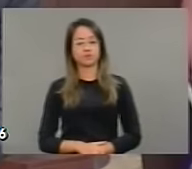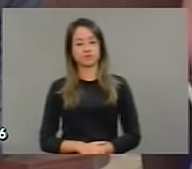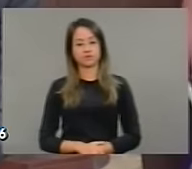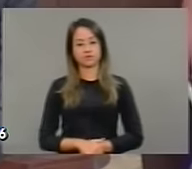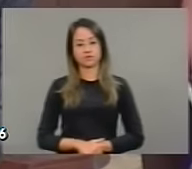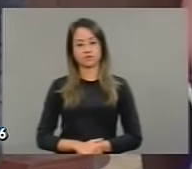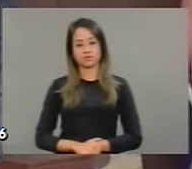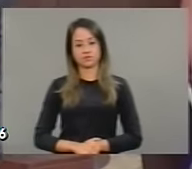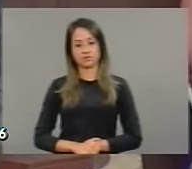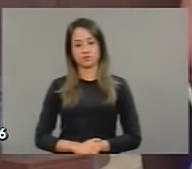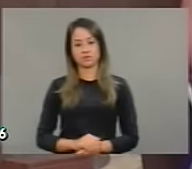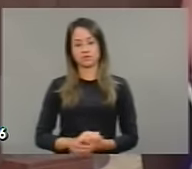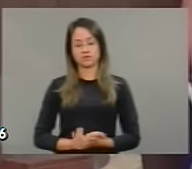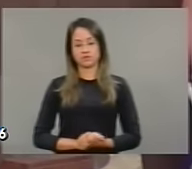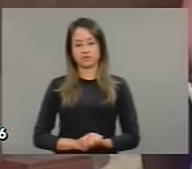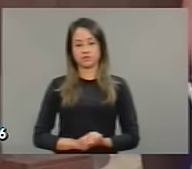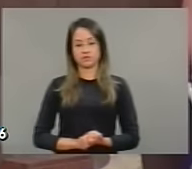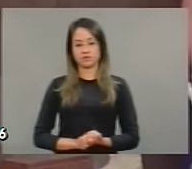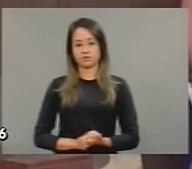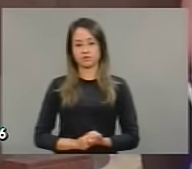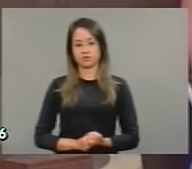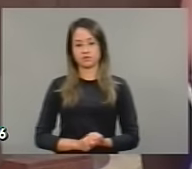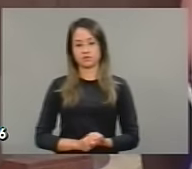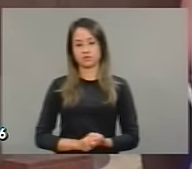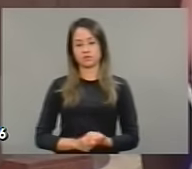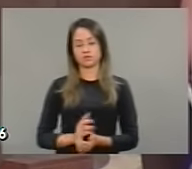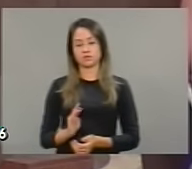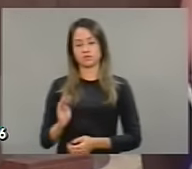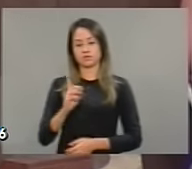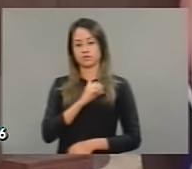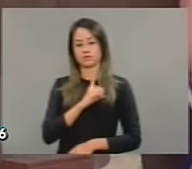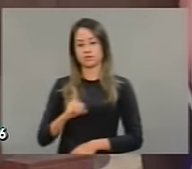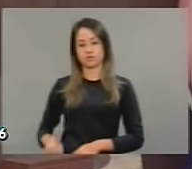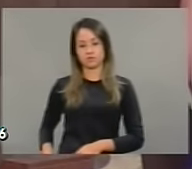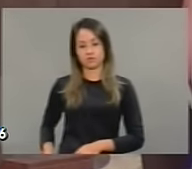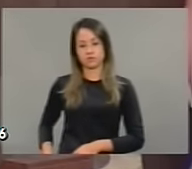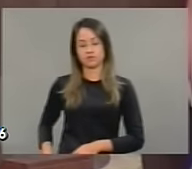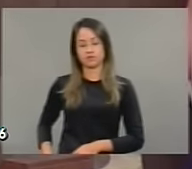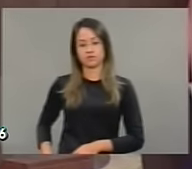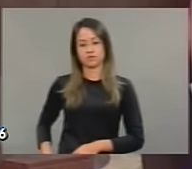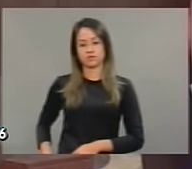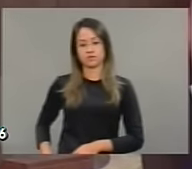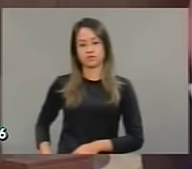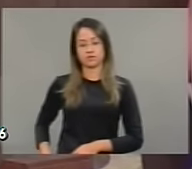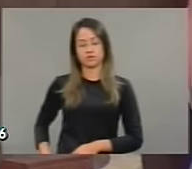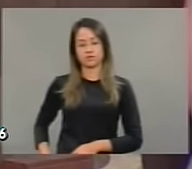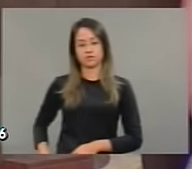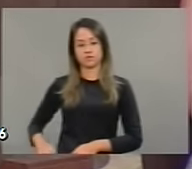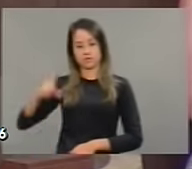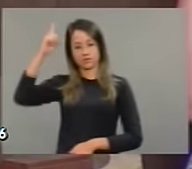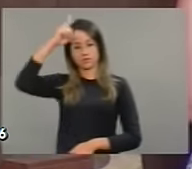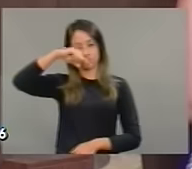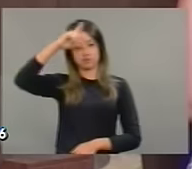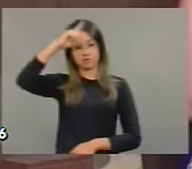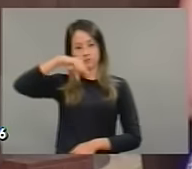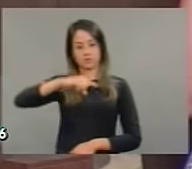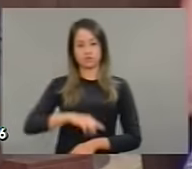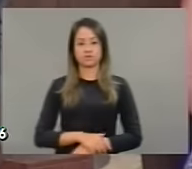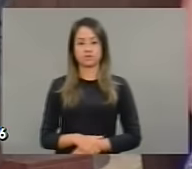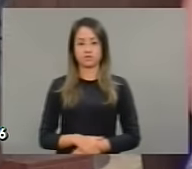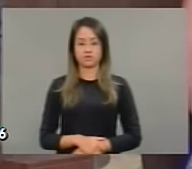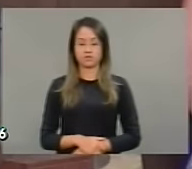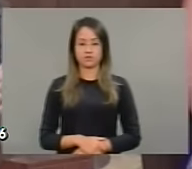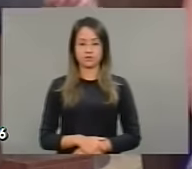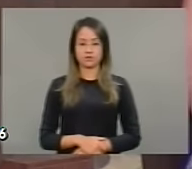Eu pediria só um pouquinho da generosidade do deputado Adilon porque queria ouvir os demais deputados, deputado presidente da Comissão de Direitos Humanos, deputado Zé Ailton, por gentileza.